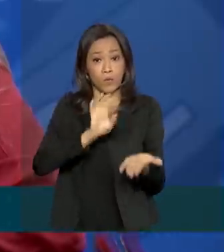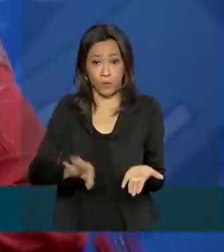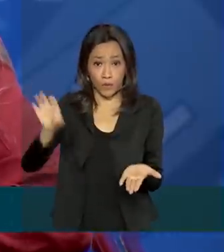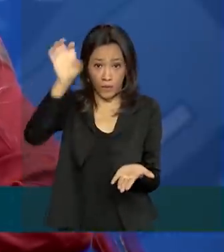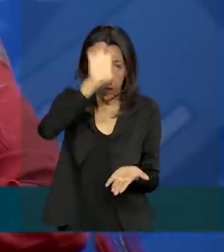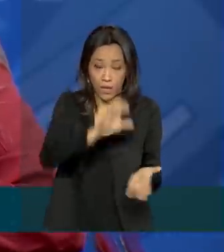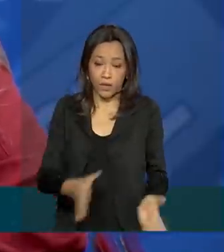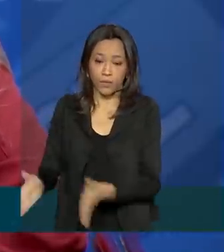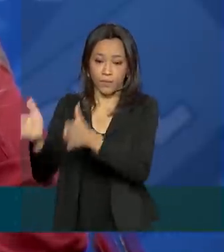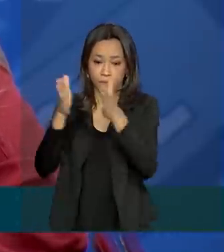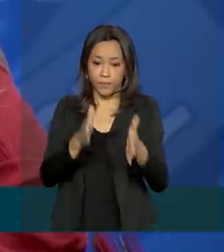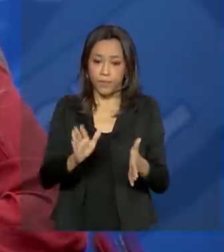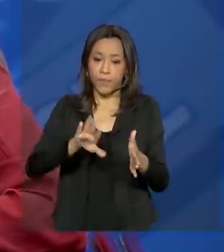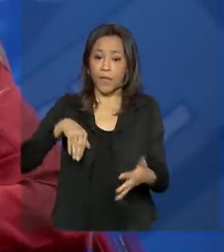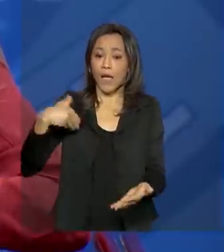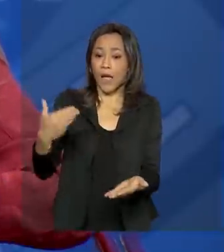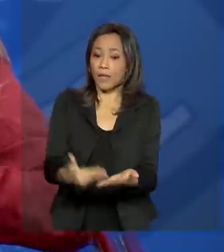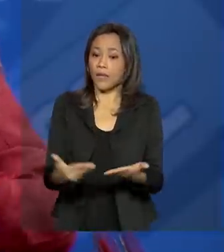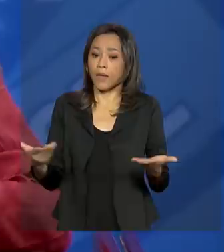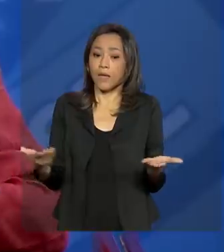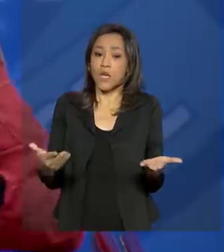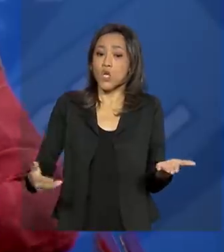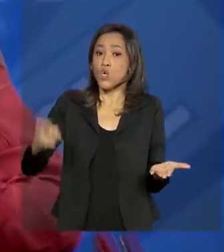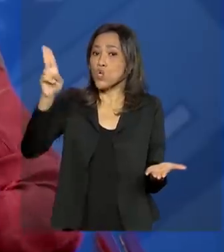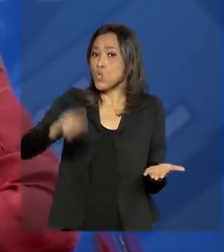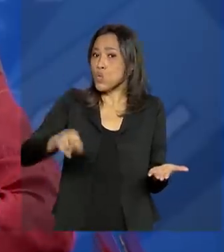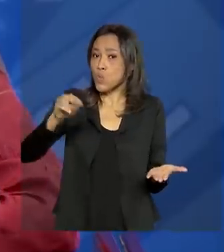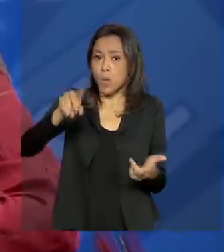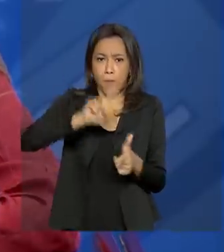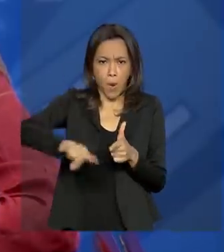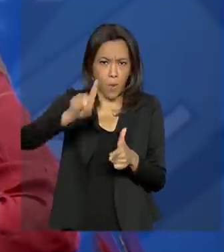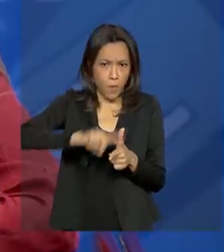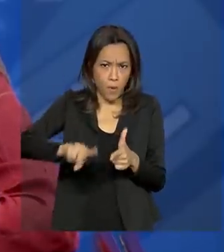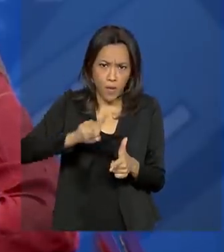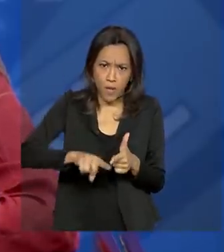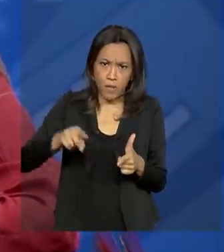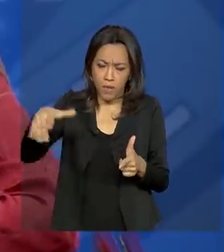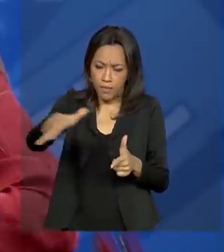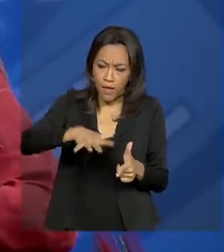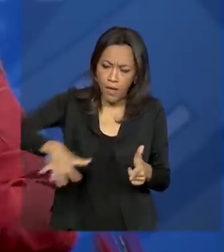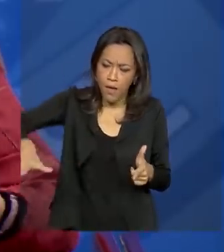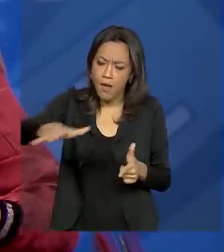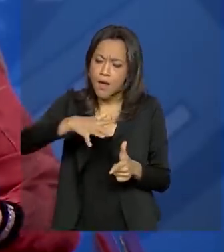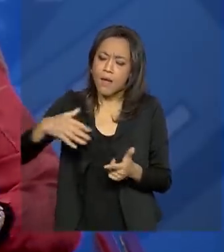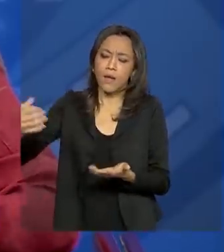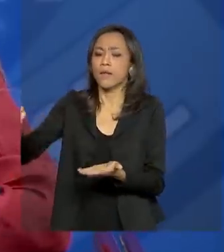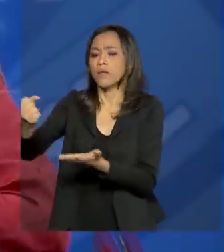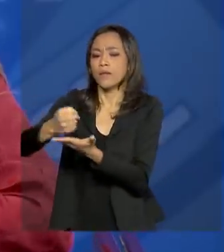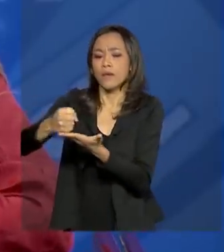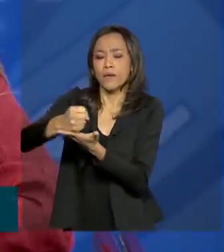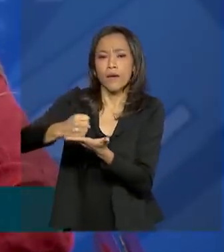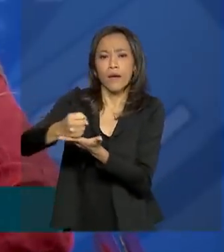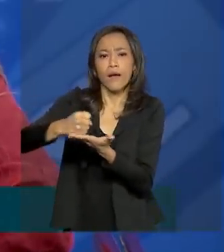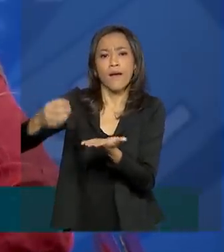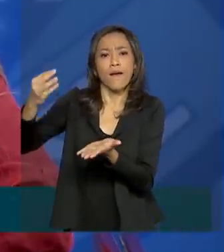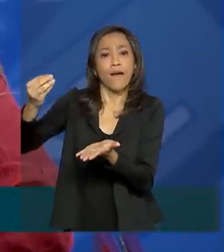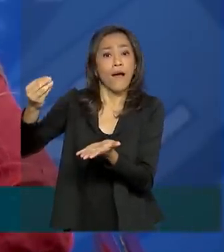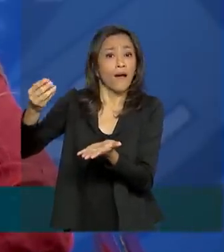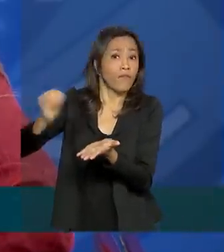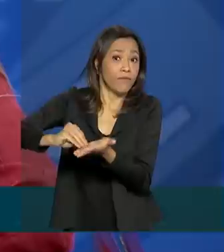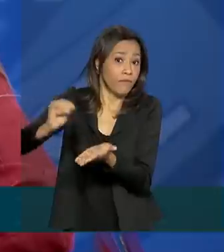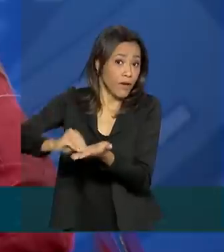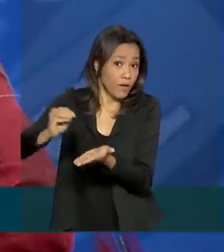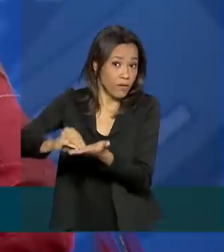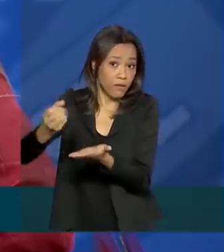Até então, como foi colocado, nunca tivemos nenhum problema no nosso setor farmacêutico em abastecer os hospitais.